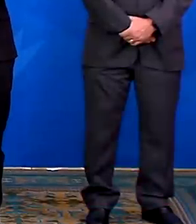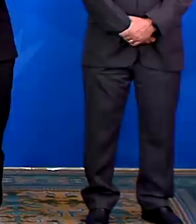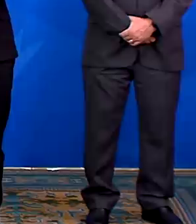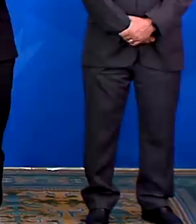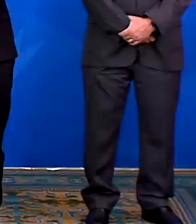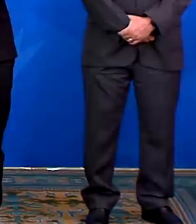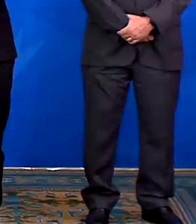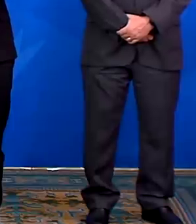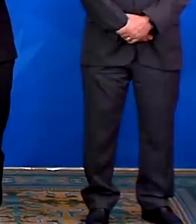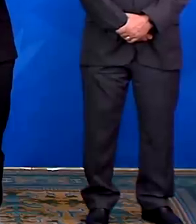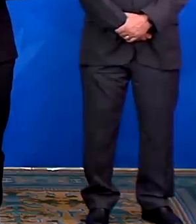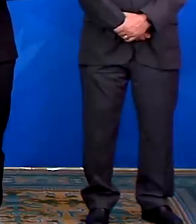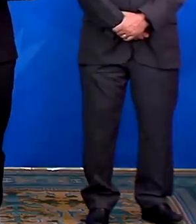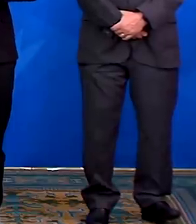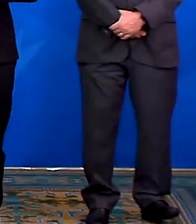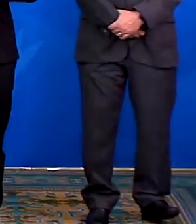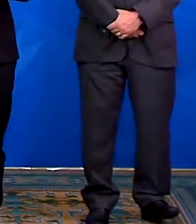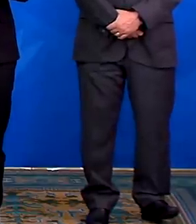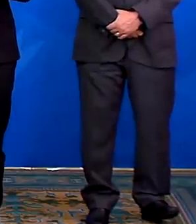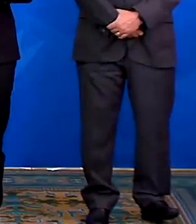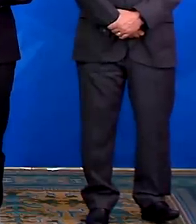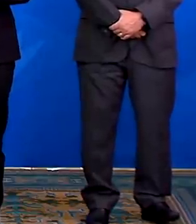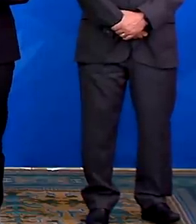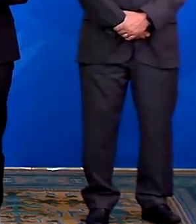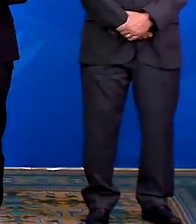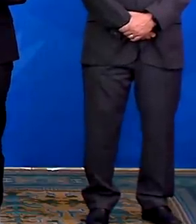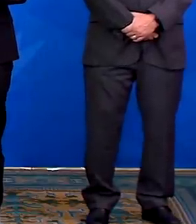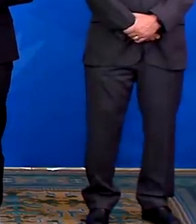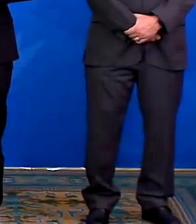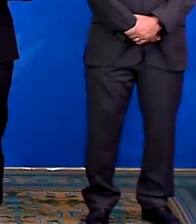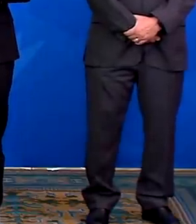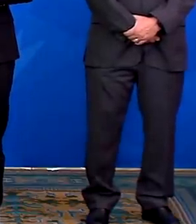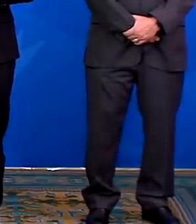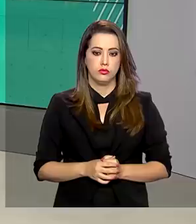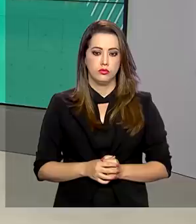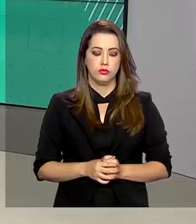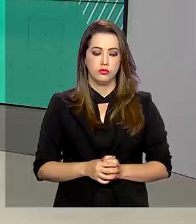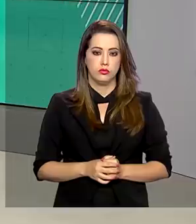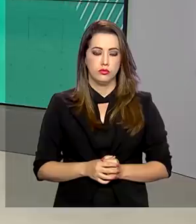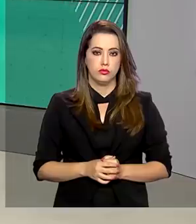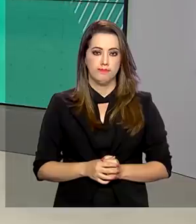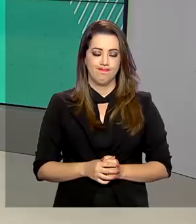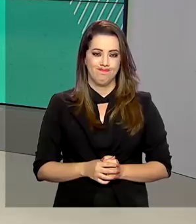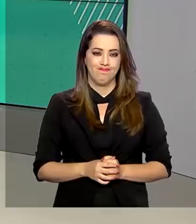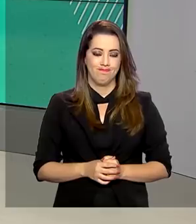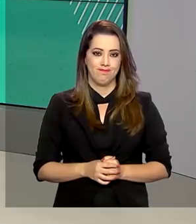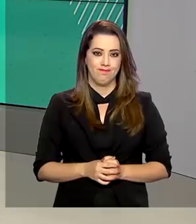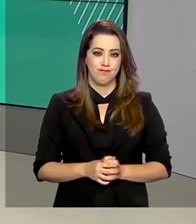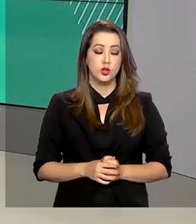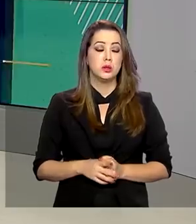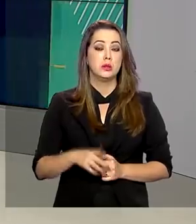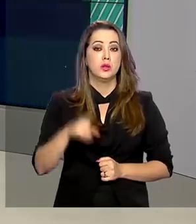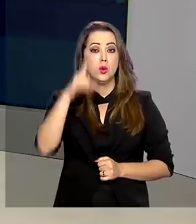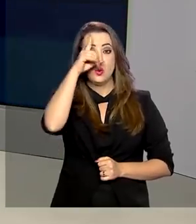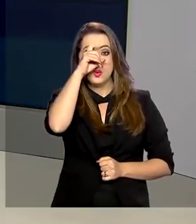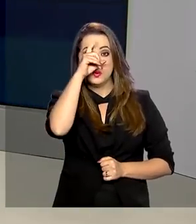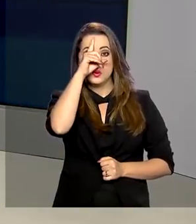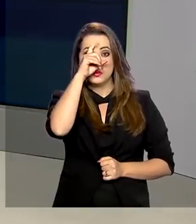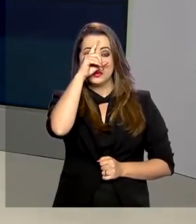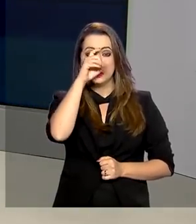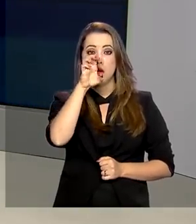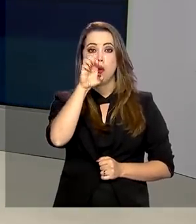da saúde, a preservação de vidas e a manutenção de empregos. E a empresa brasileira de